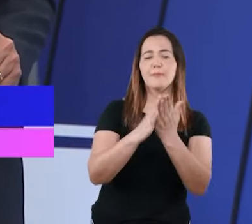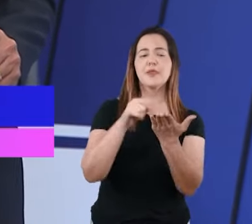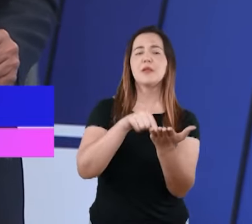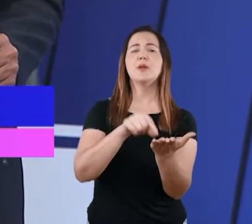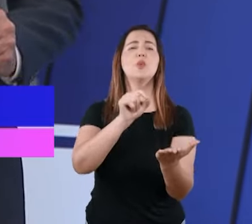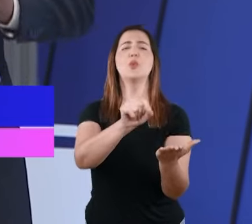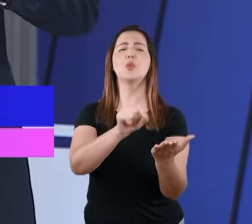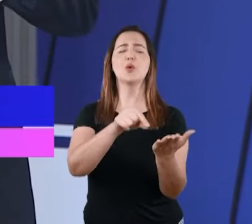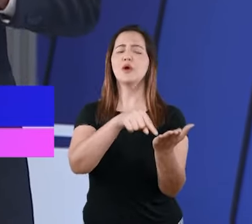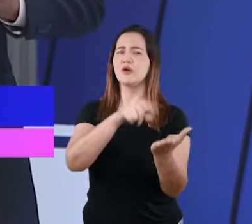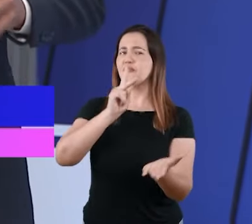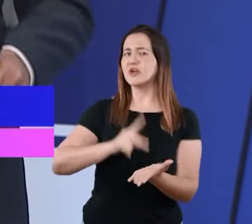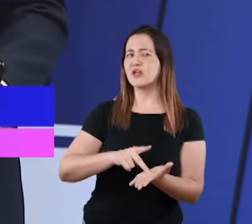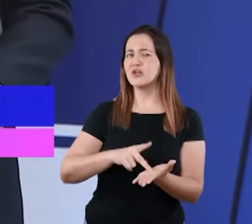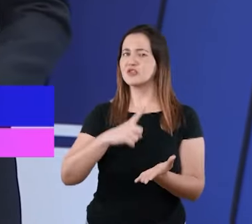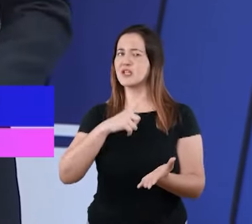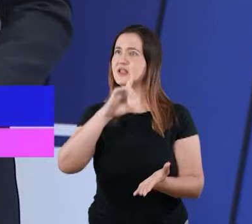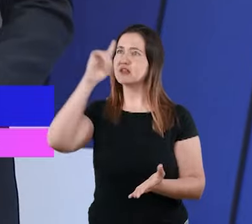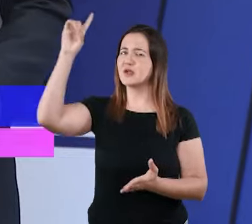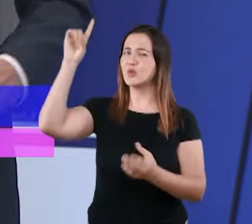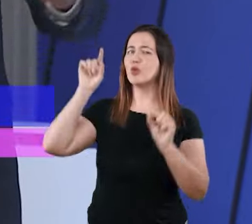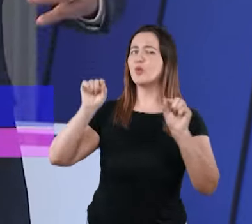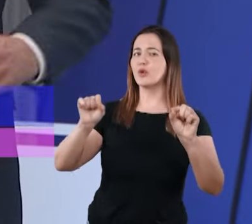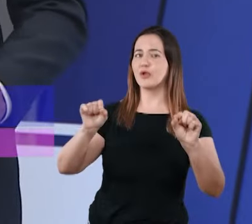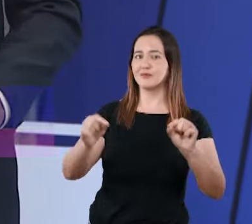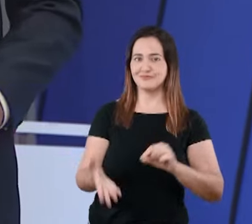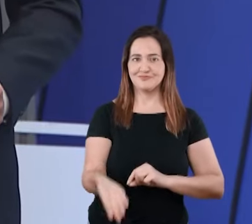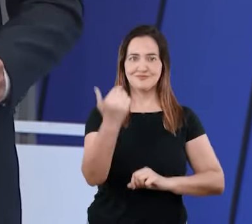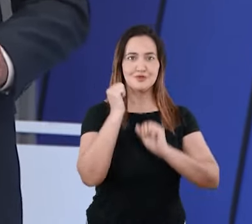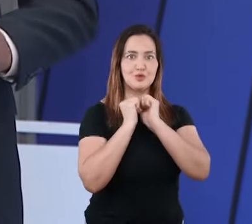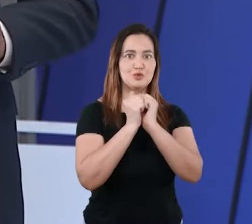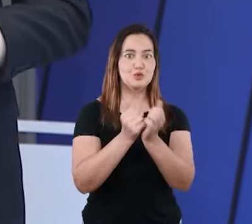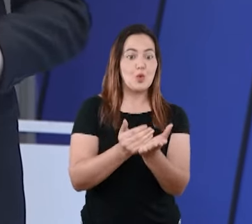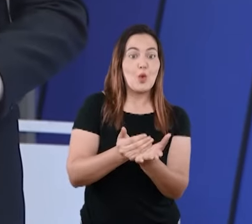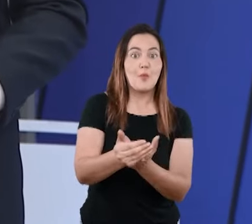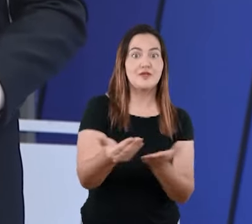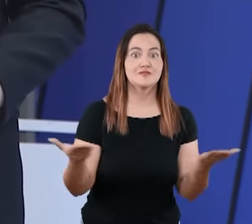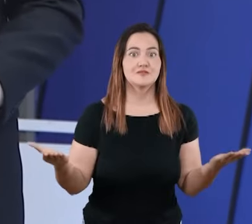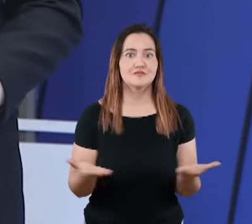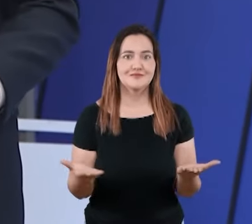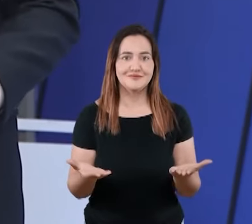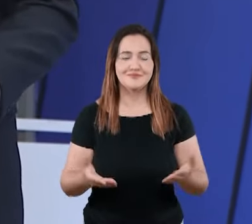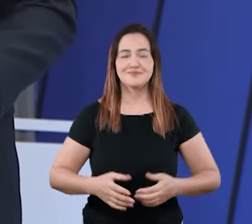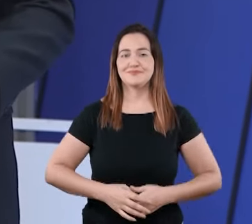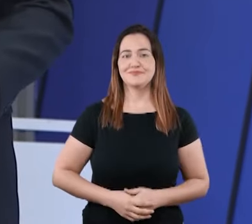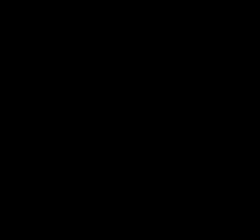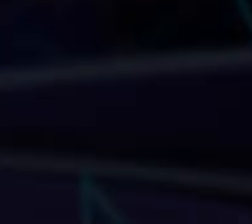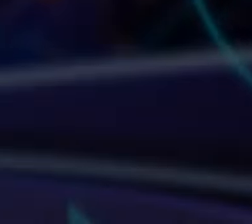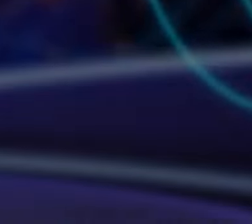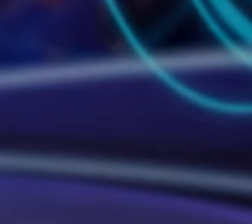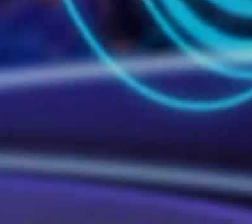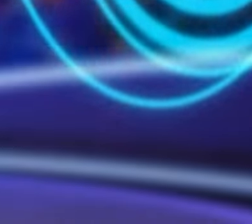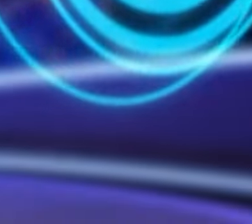exatamente o que Deus tem para nos dizer. Por isso, fia comigo, porque o programa Arena do Futuro começa agora.